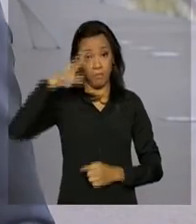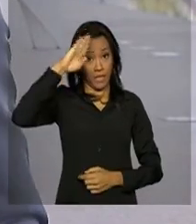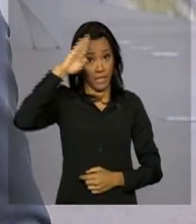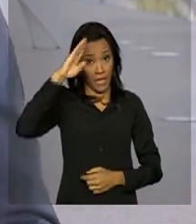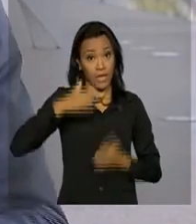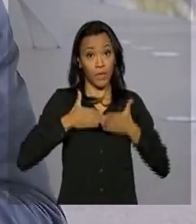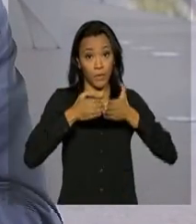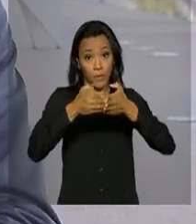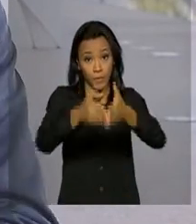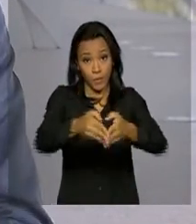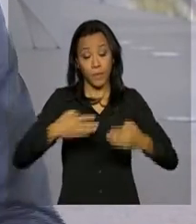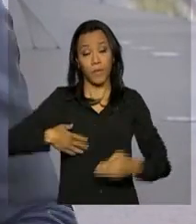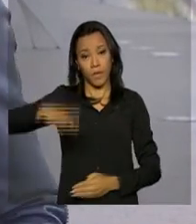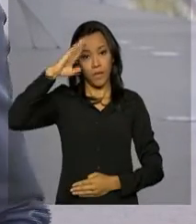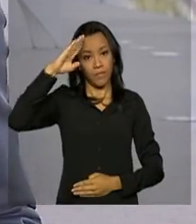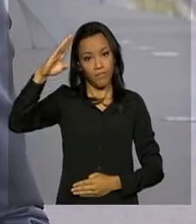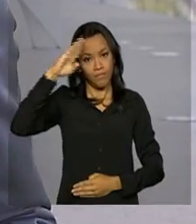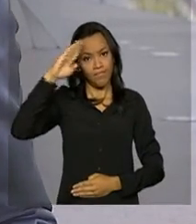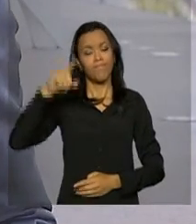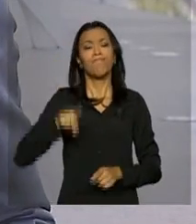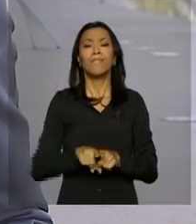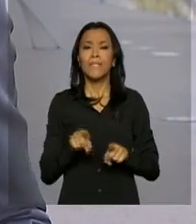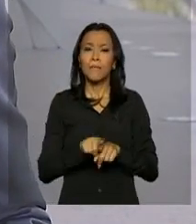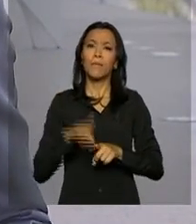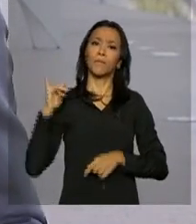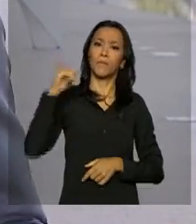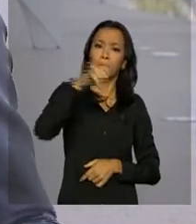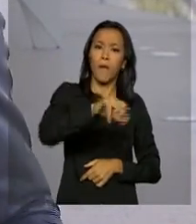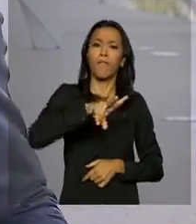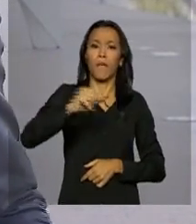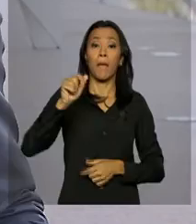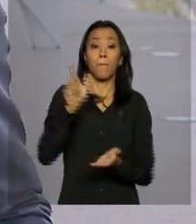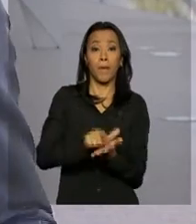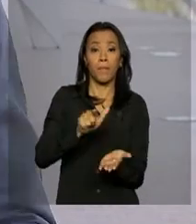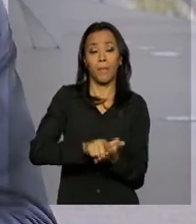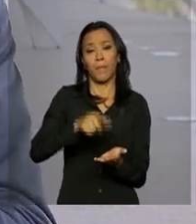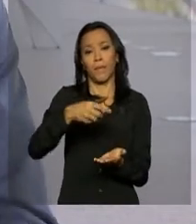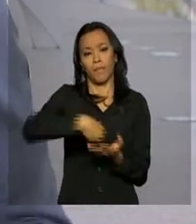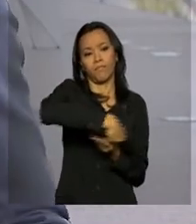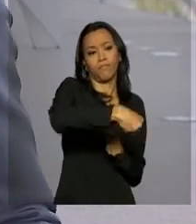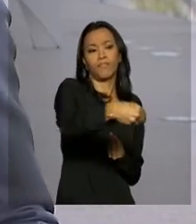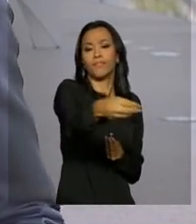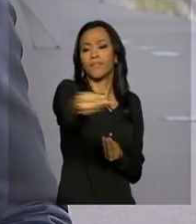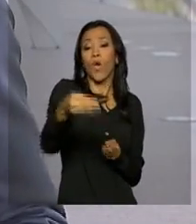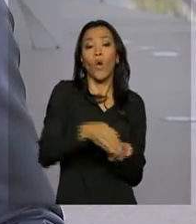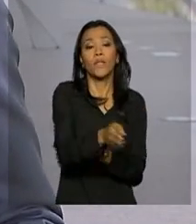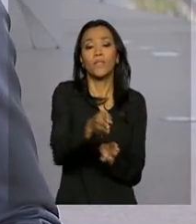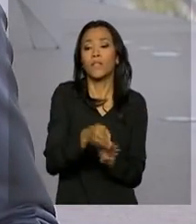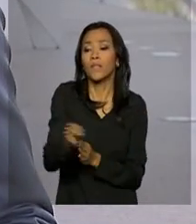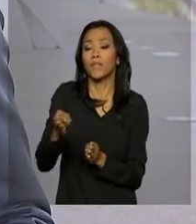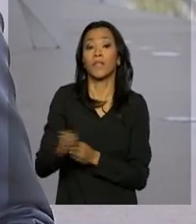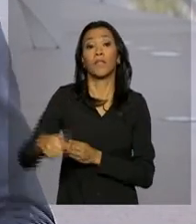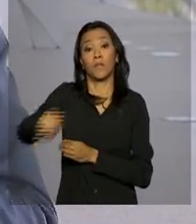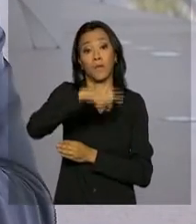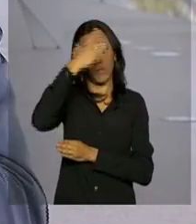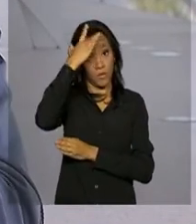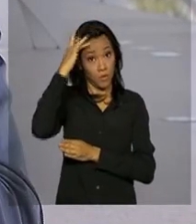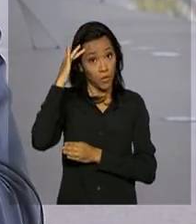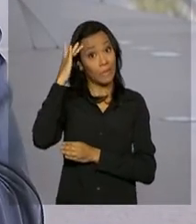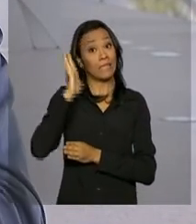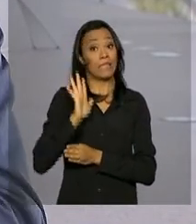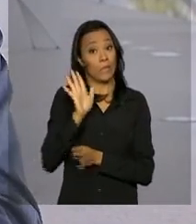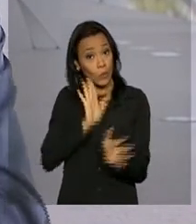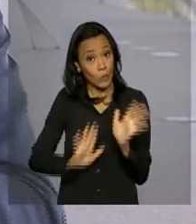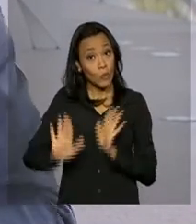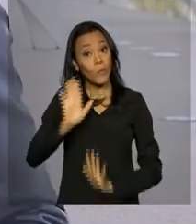do Exército e da Aeronáutica irão às ruas para distribuir material impresso com orientações para a população sobre